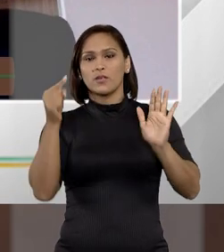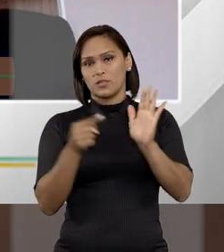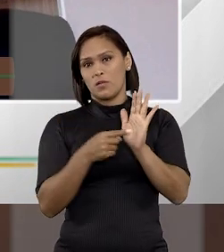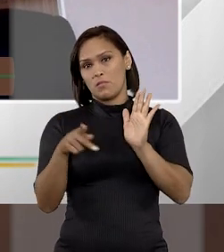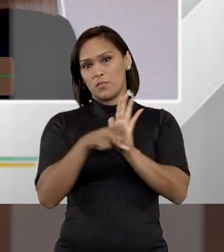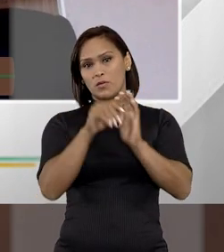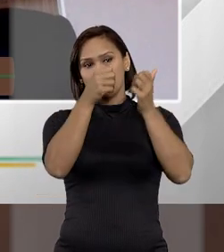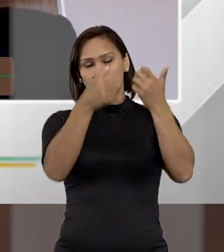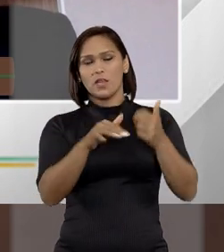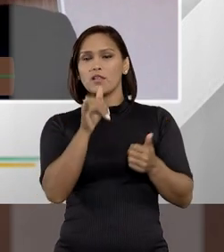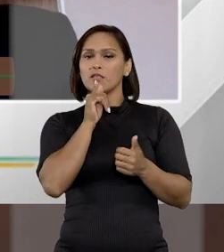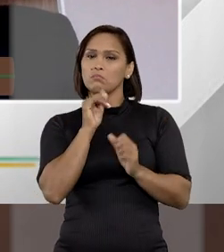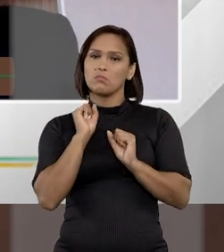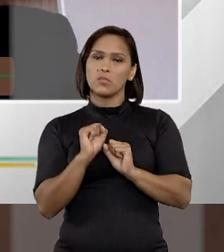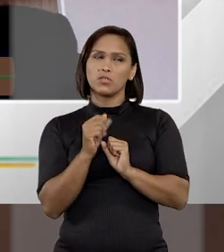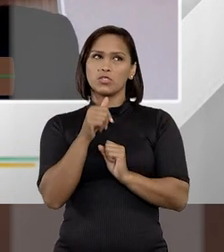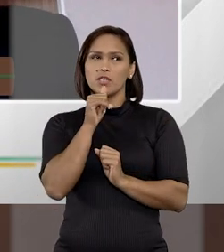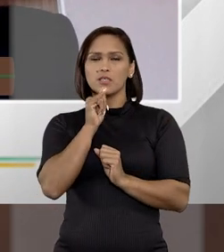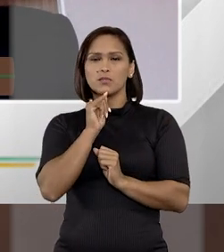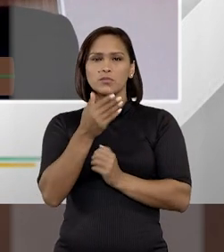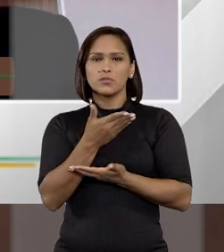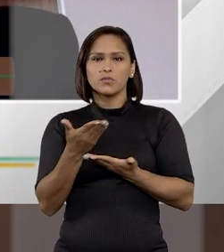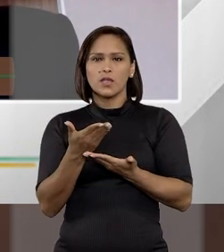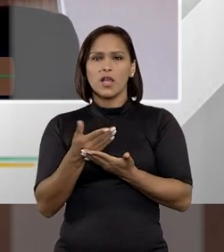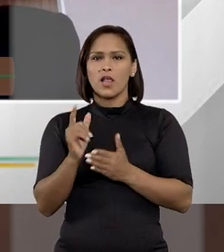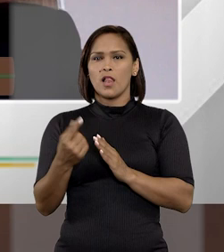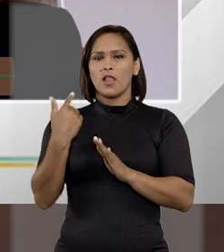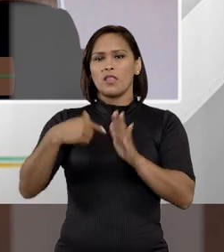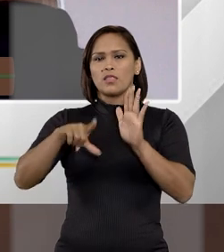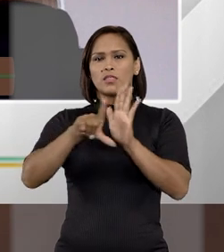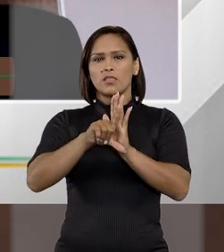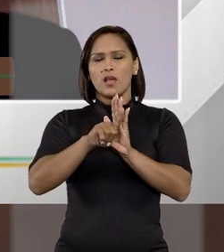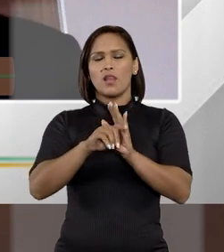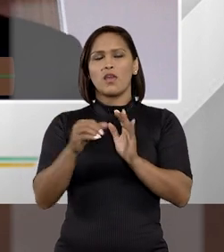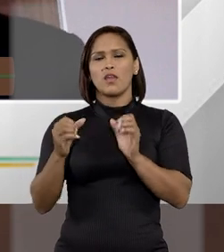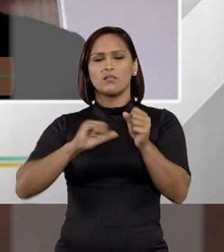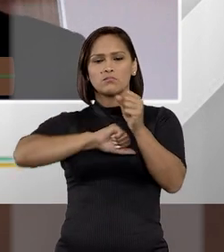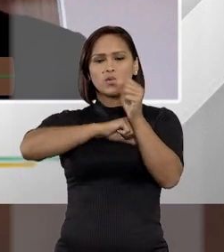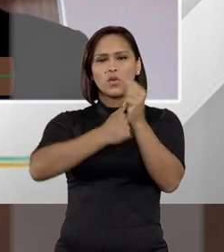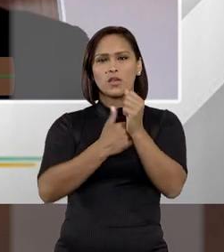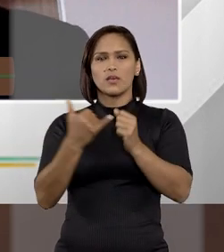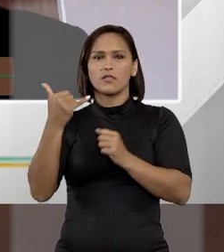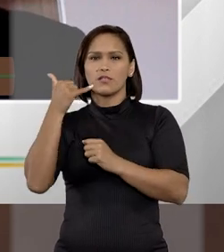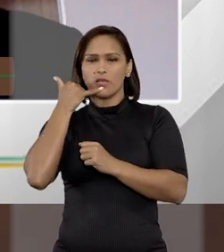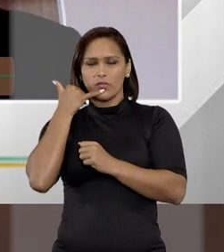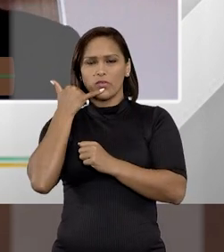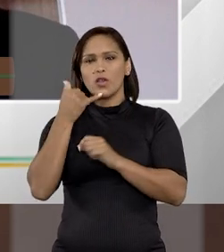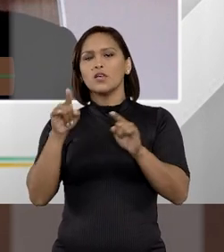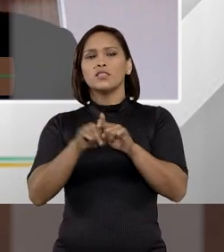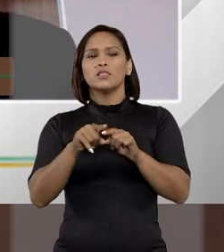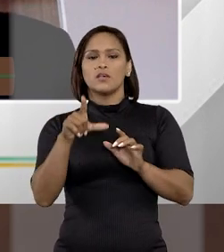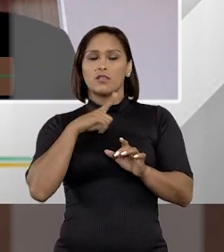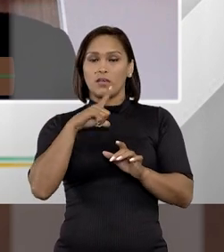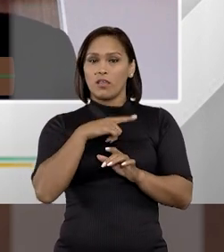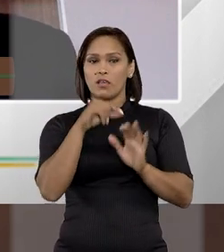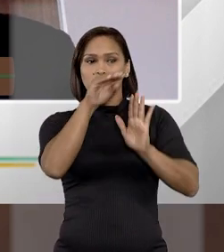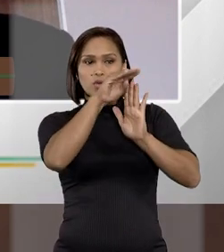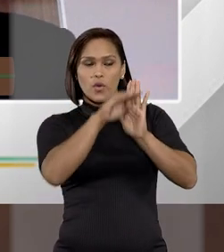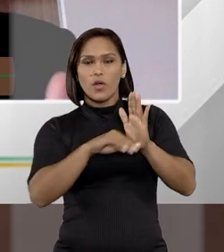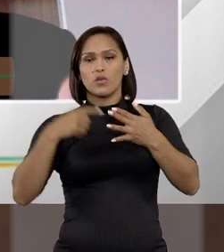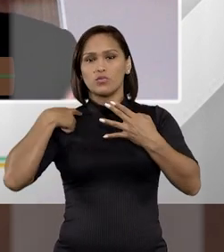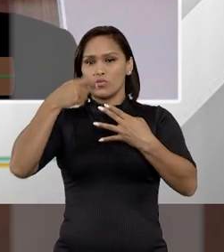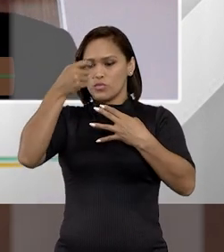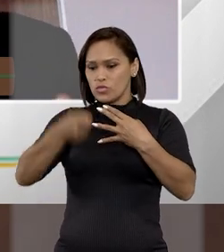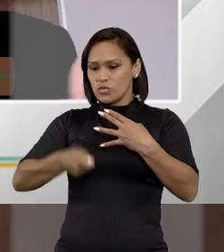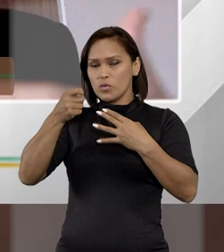acusatório. Então, por exemplo, a pode citar, por exemplo, lá na Lei de Interceptações Telefônicas, o artigo 3º, que prevê expressamente